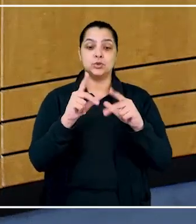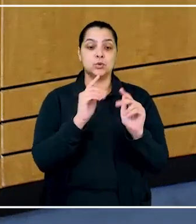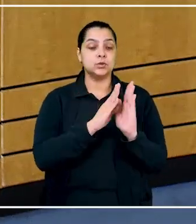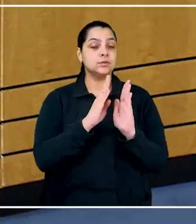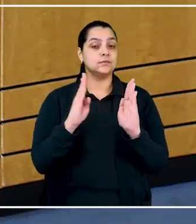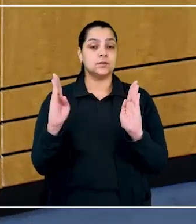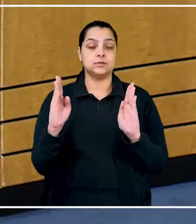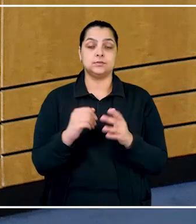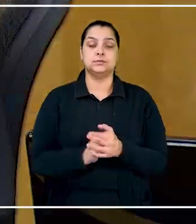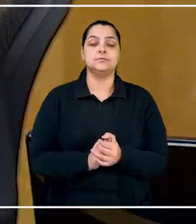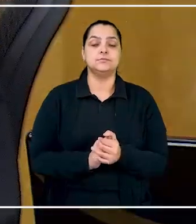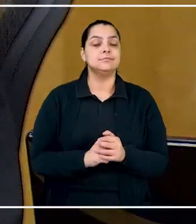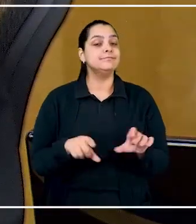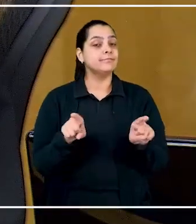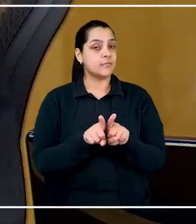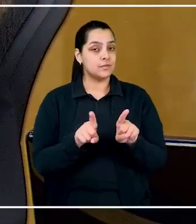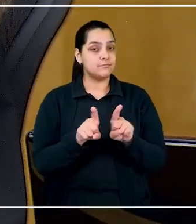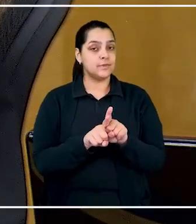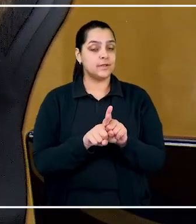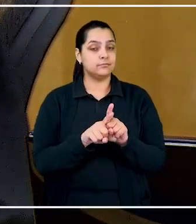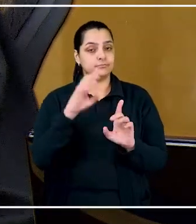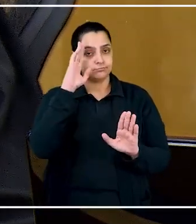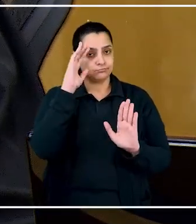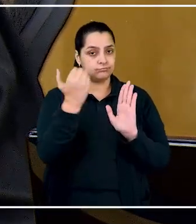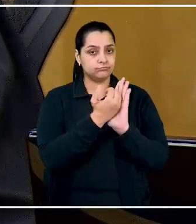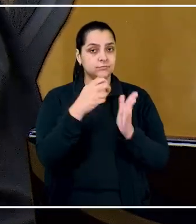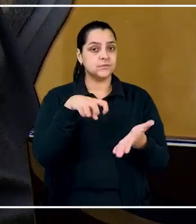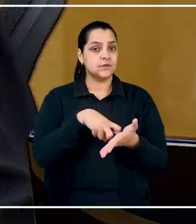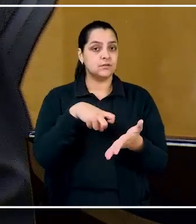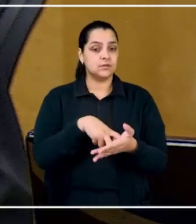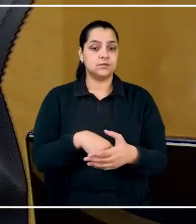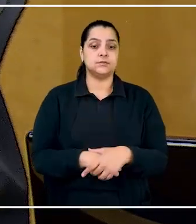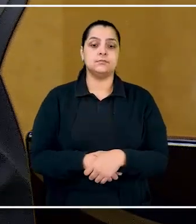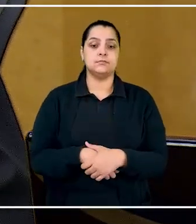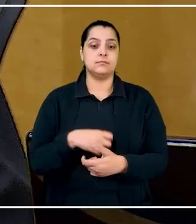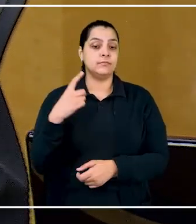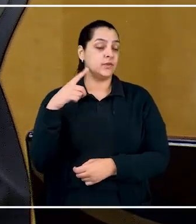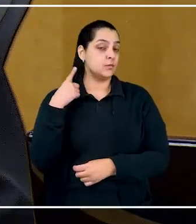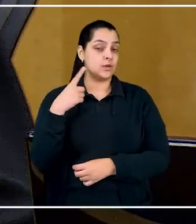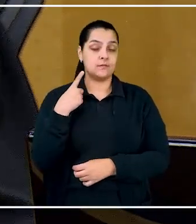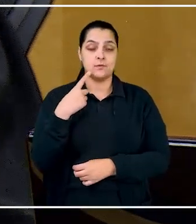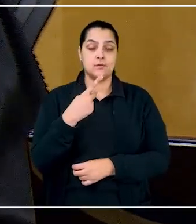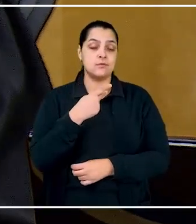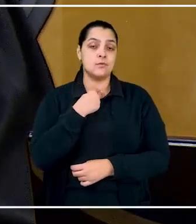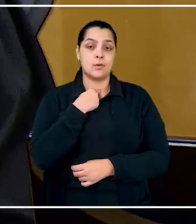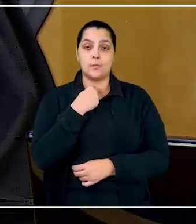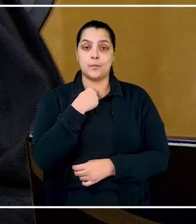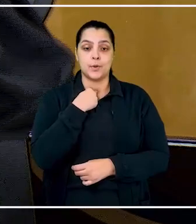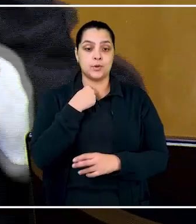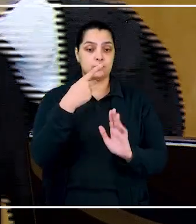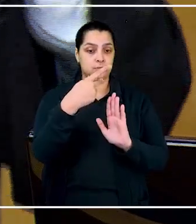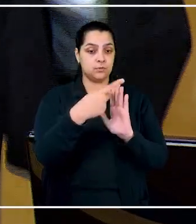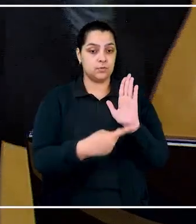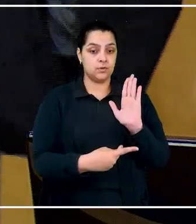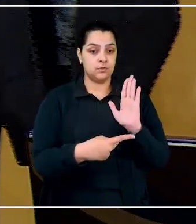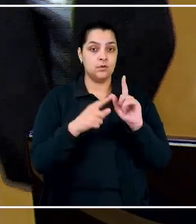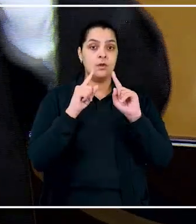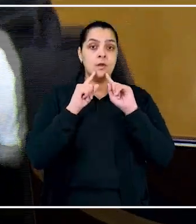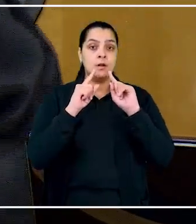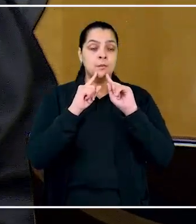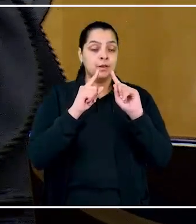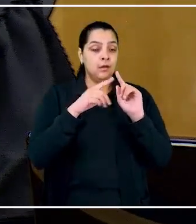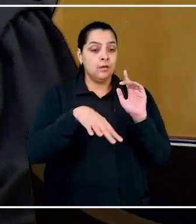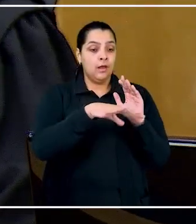todas as fases do processo, inclusive para o cumprimento de sentença. O advogado não pode pegar uma procuração de uma